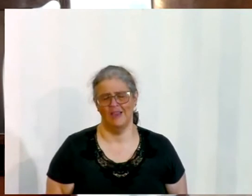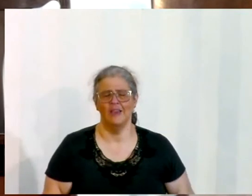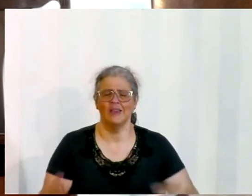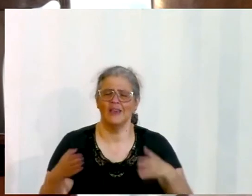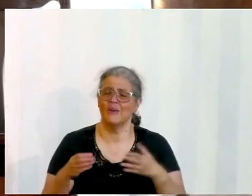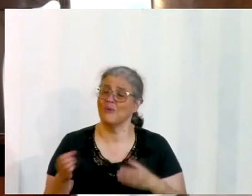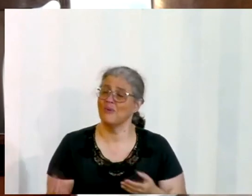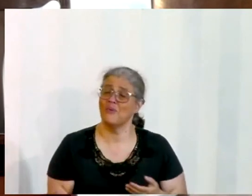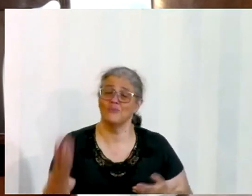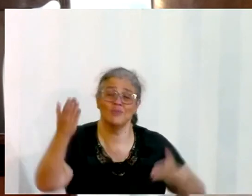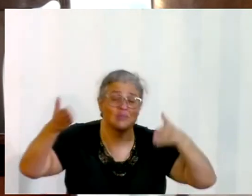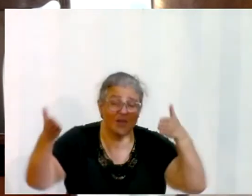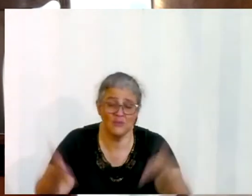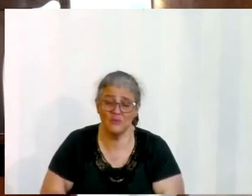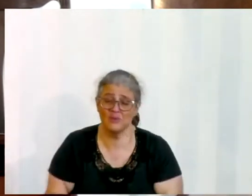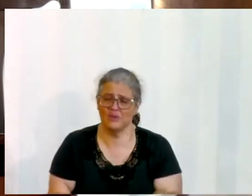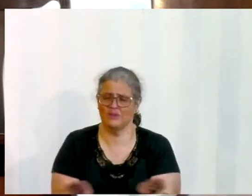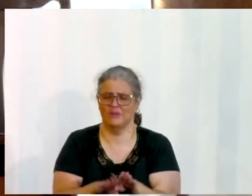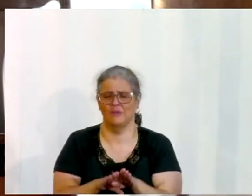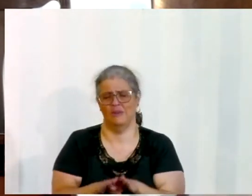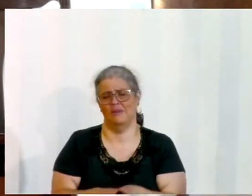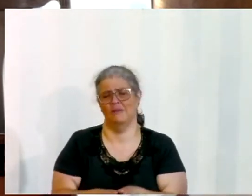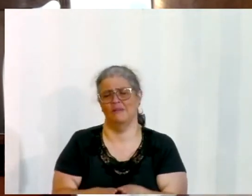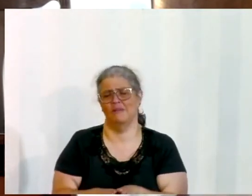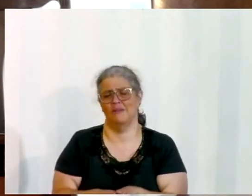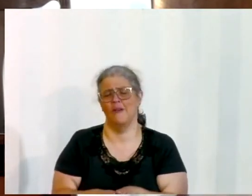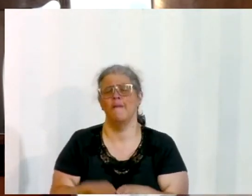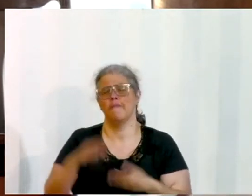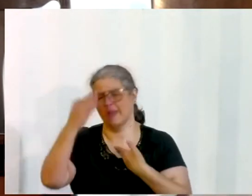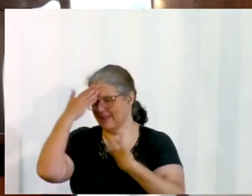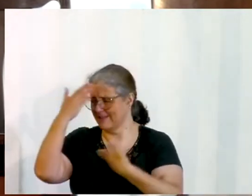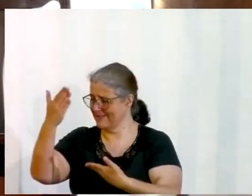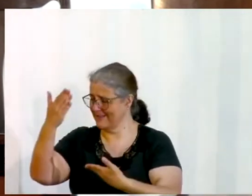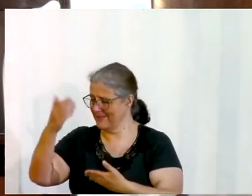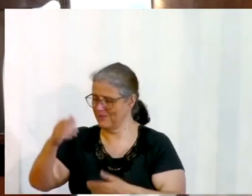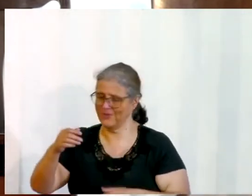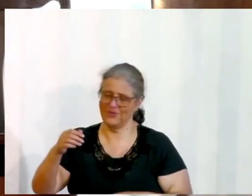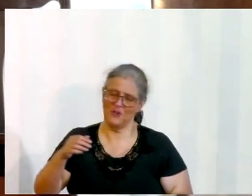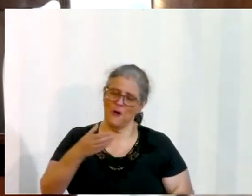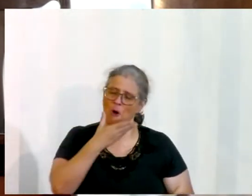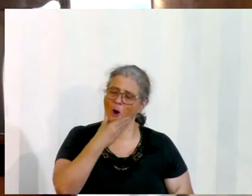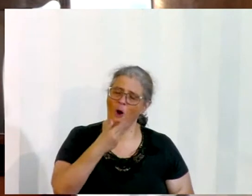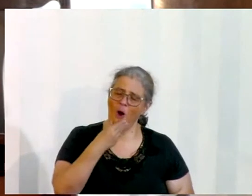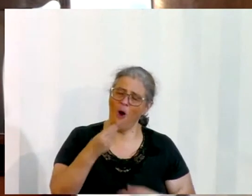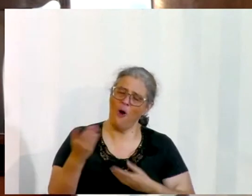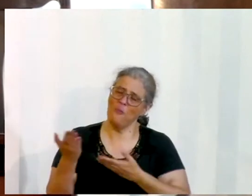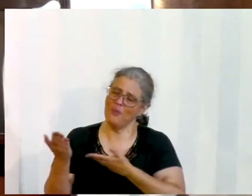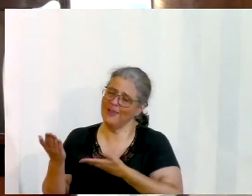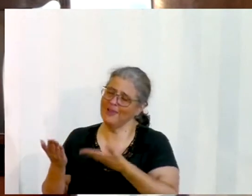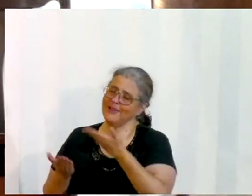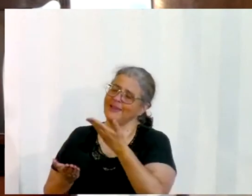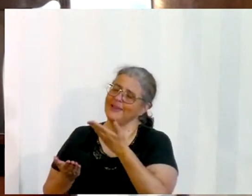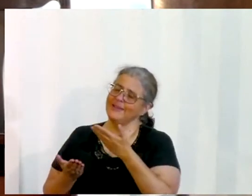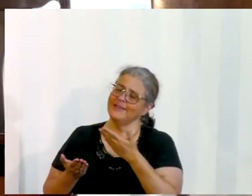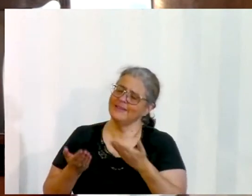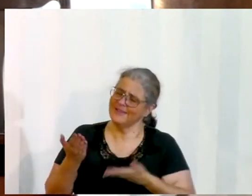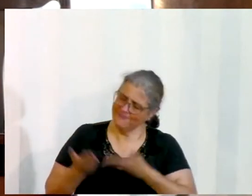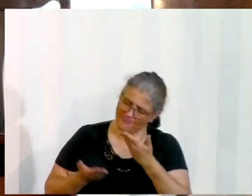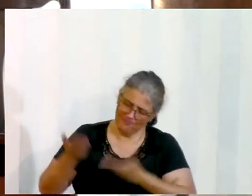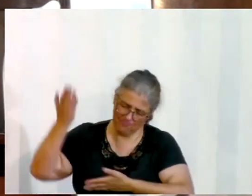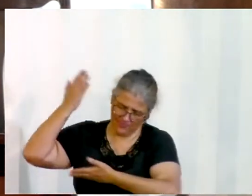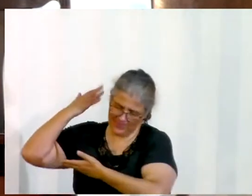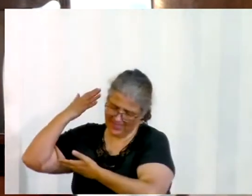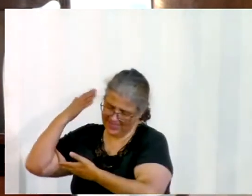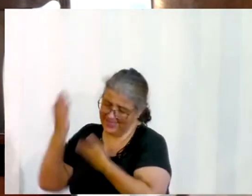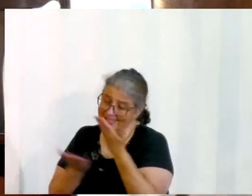louvamos pelos Teus servos do passado, que lutaram, não só os reformadores, como os pré-reformadores, e homens que após o